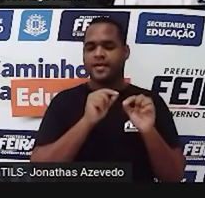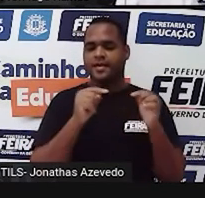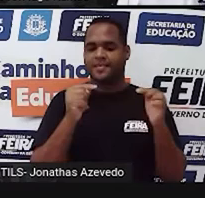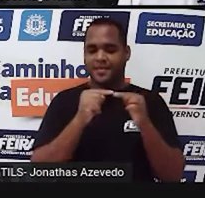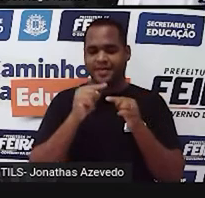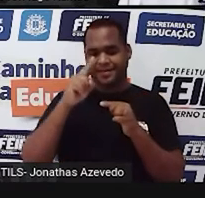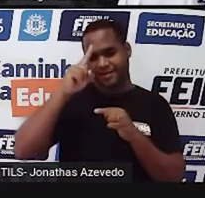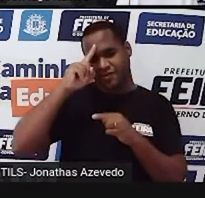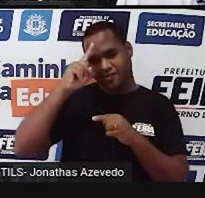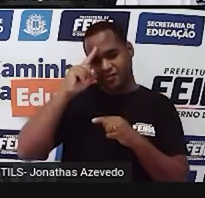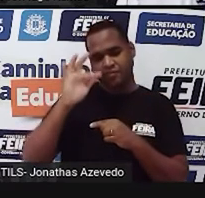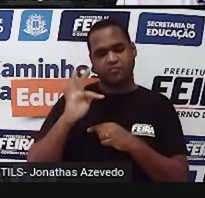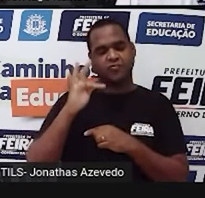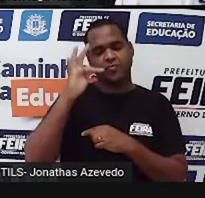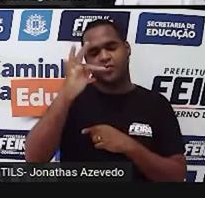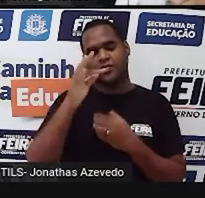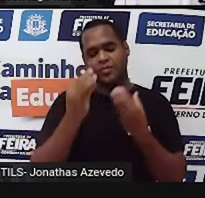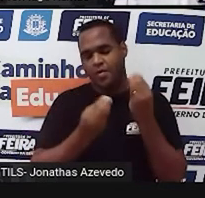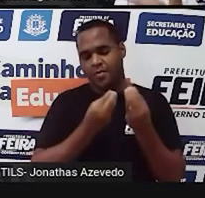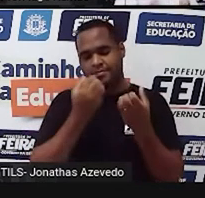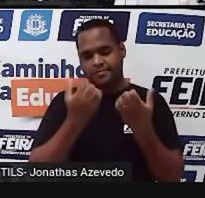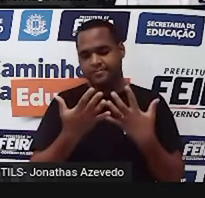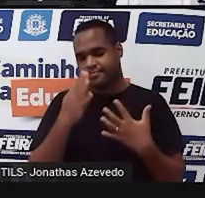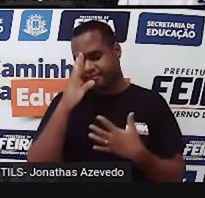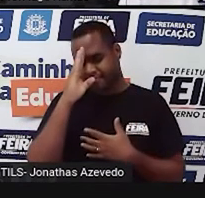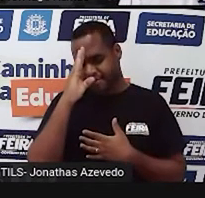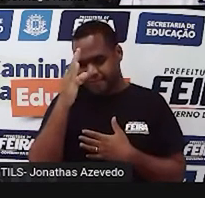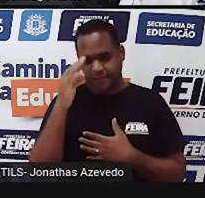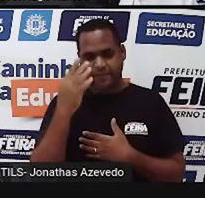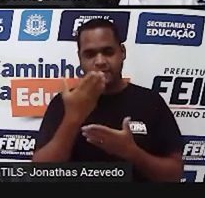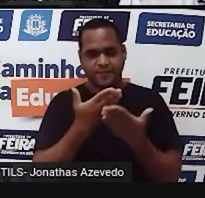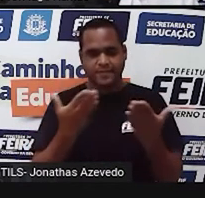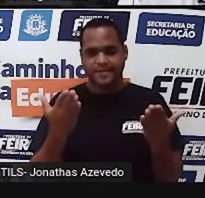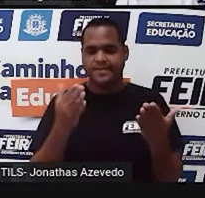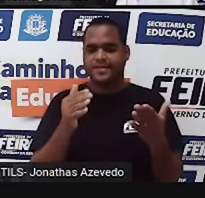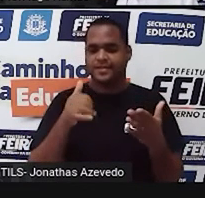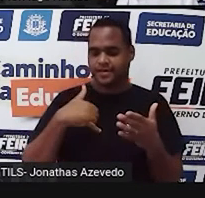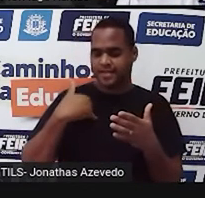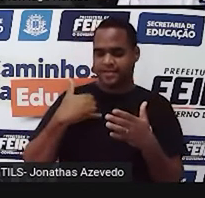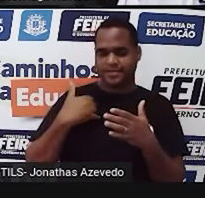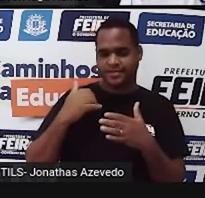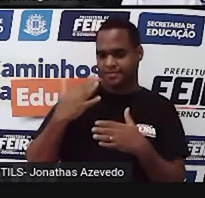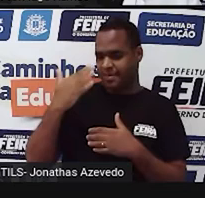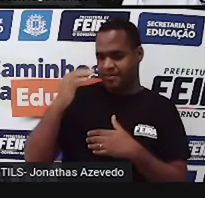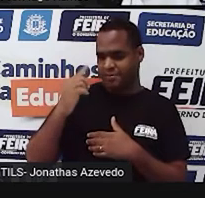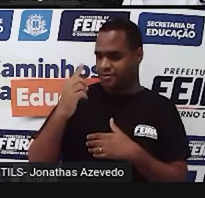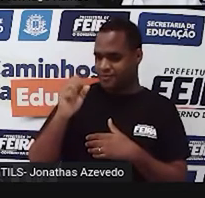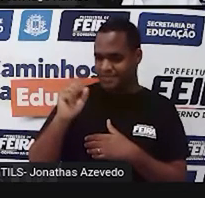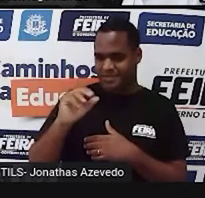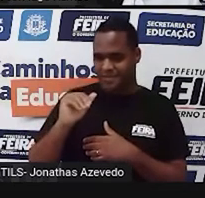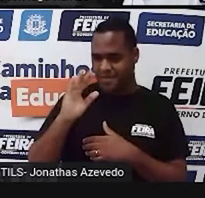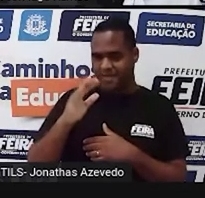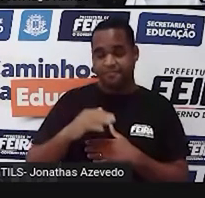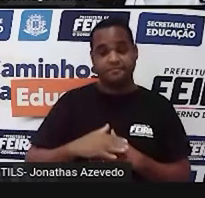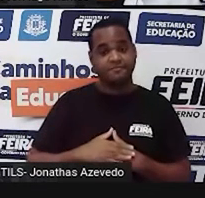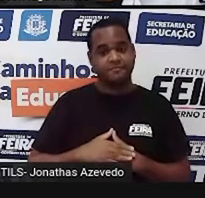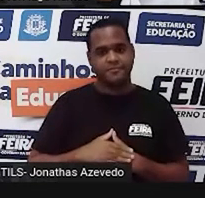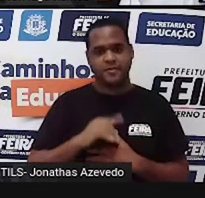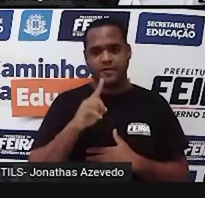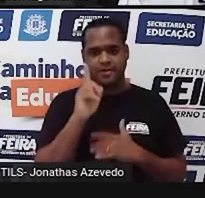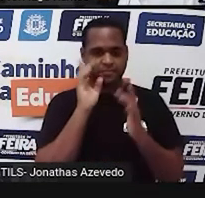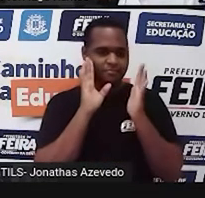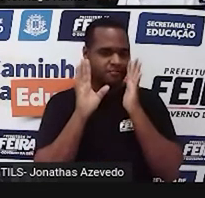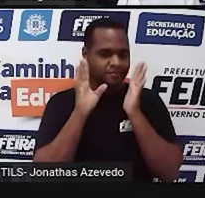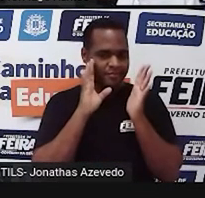seu cotidiano futuramente, principalmente quando você chegar à fase adulta. Então a gente vai imaginar essa situação